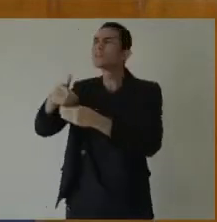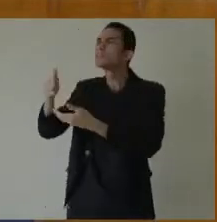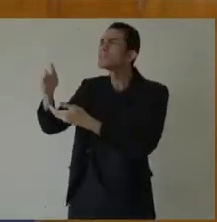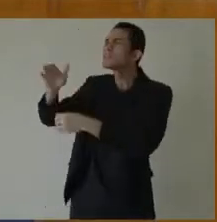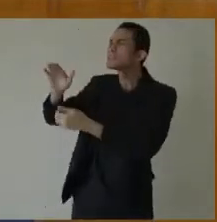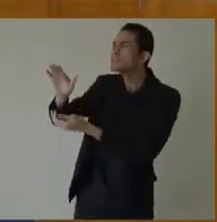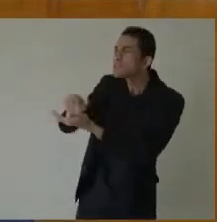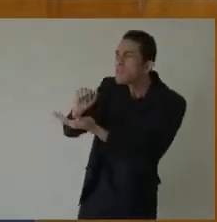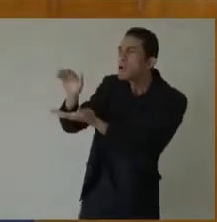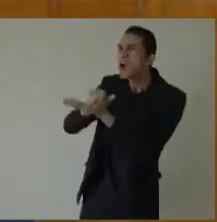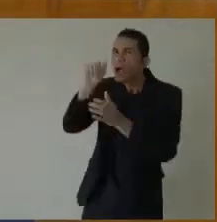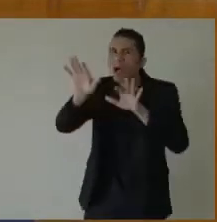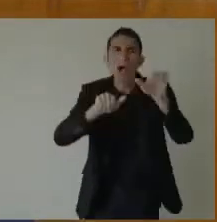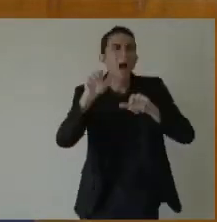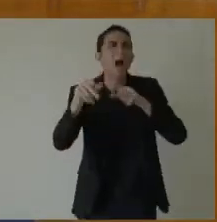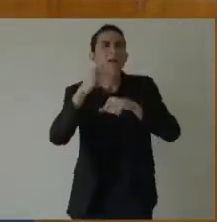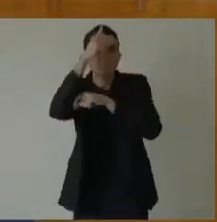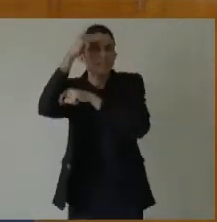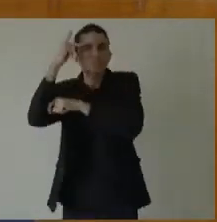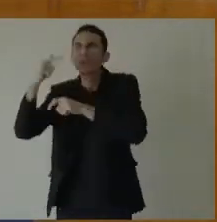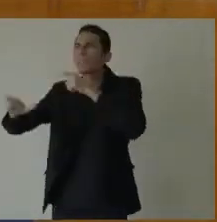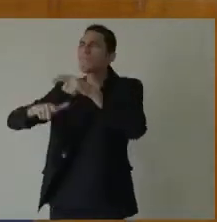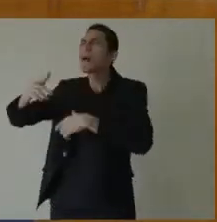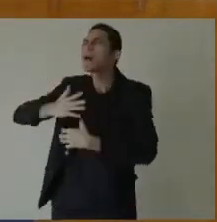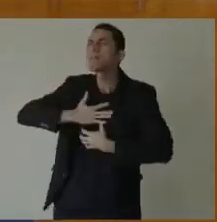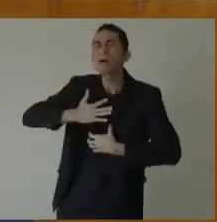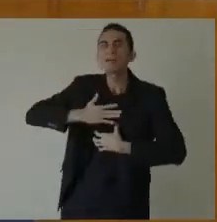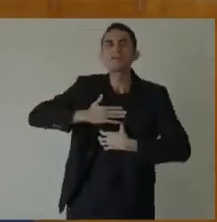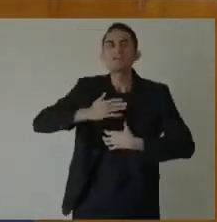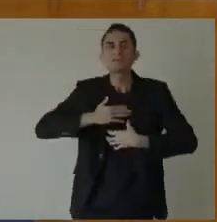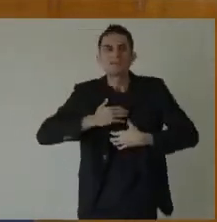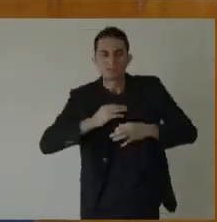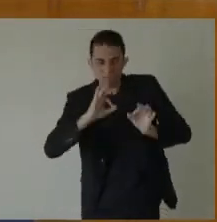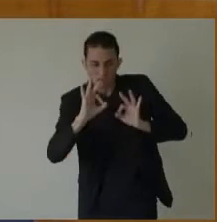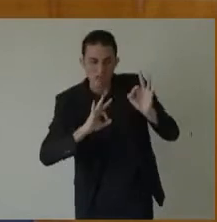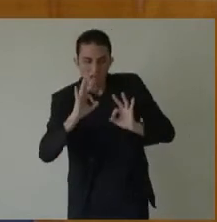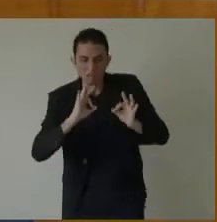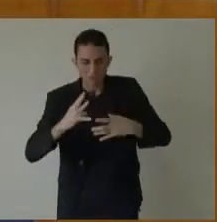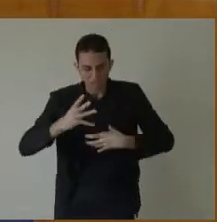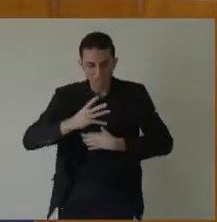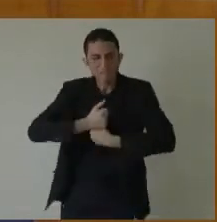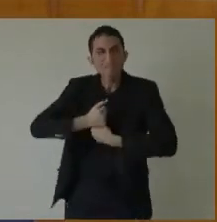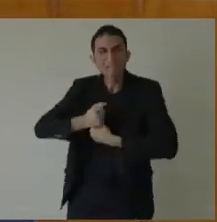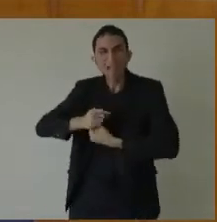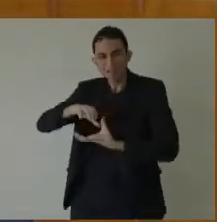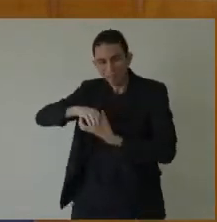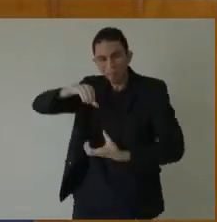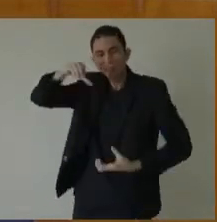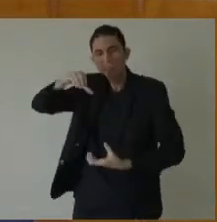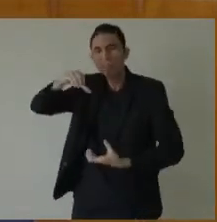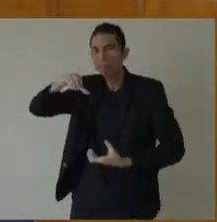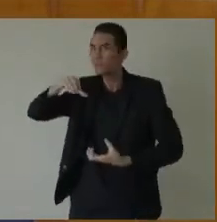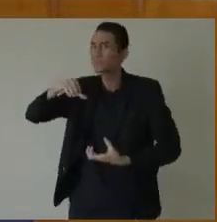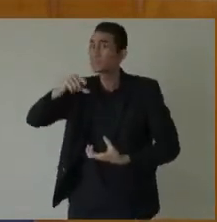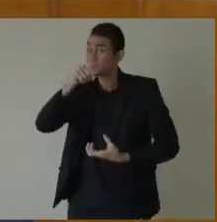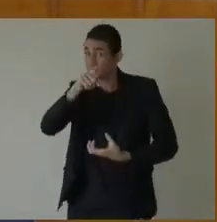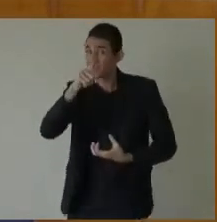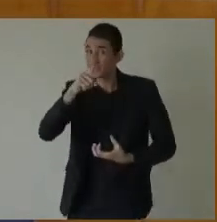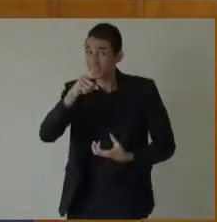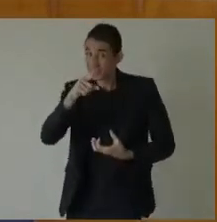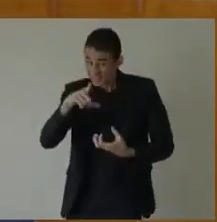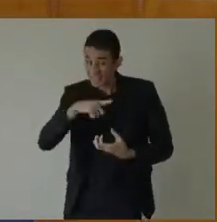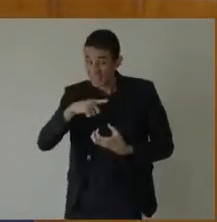vergonha para o meu Estado. Se você ainda deixar alguns centavos, mesmo que você não deixar, eu vou fazer um planejamento de